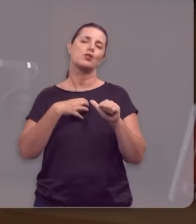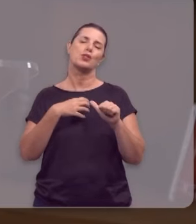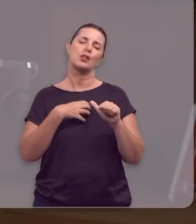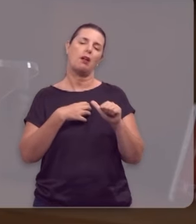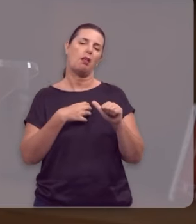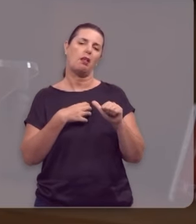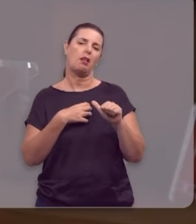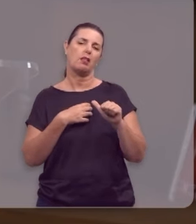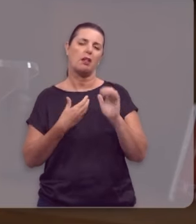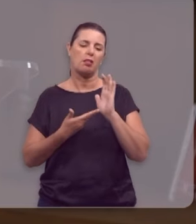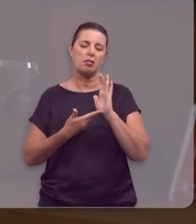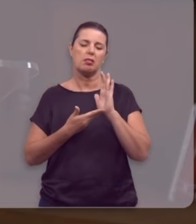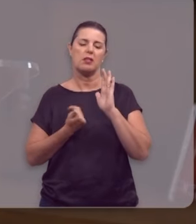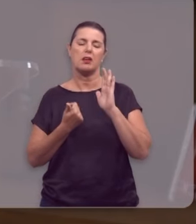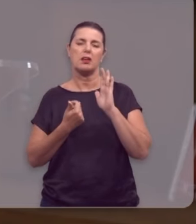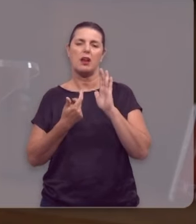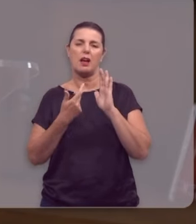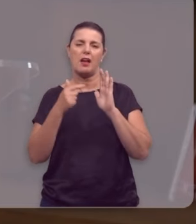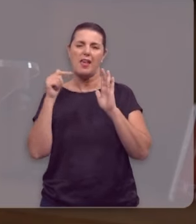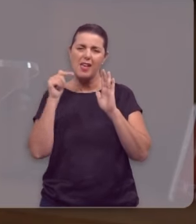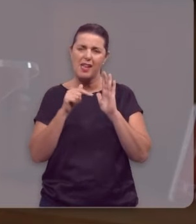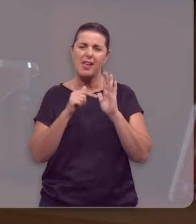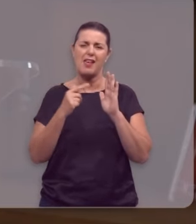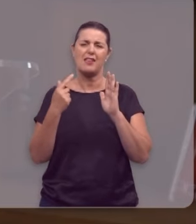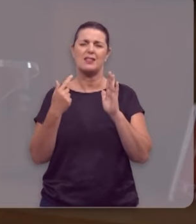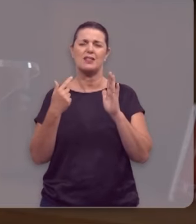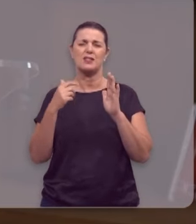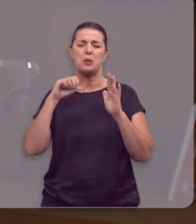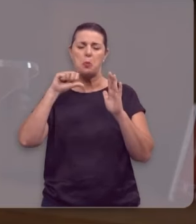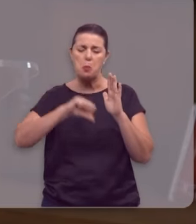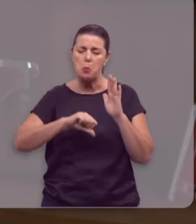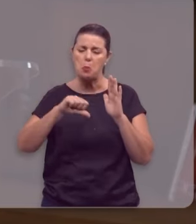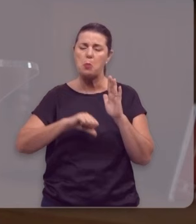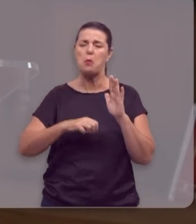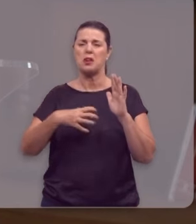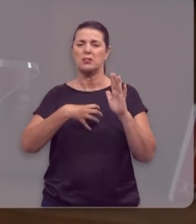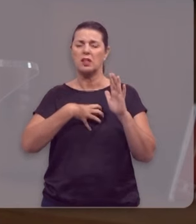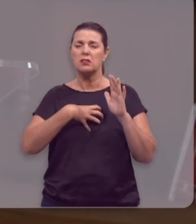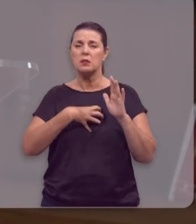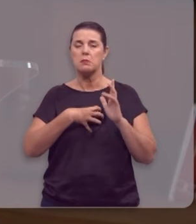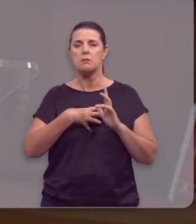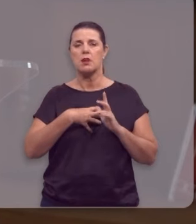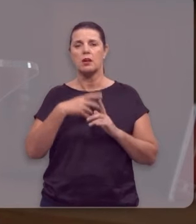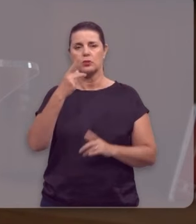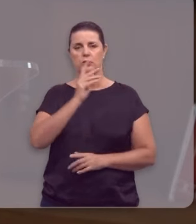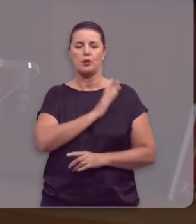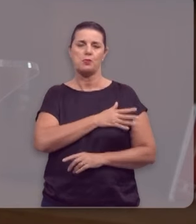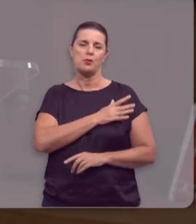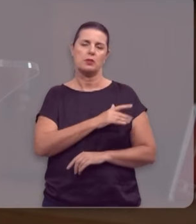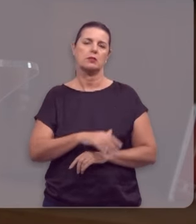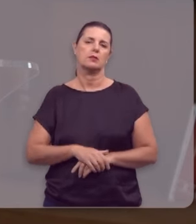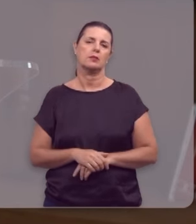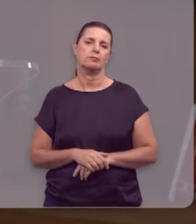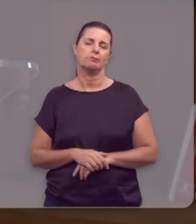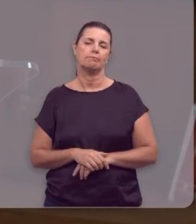você tirar essa farpa, esse espinho doloroso do seu coração,